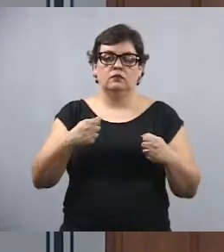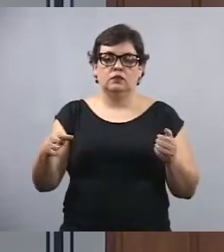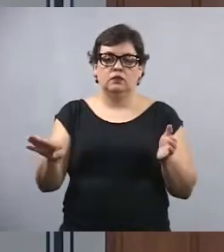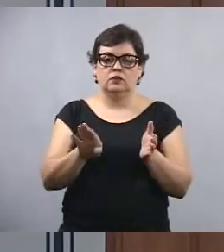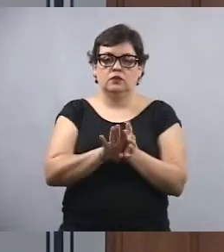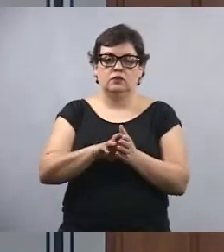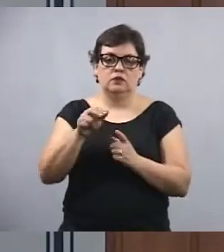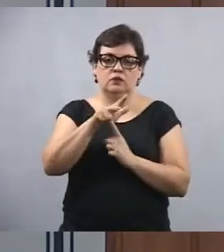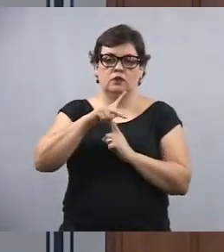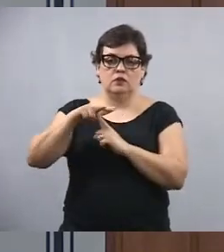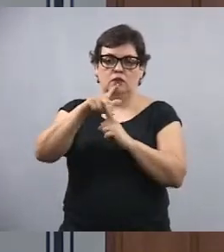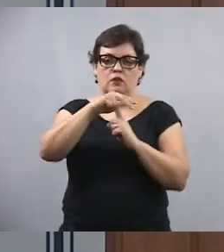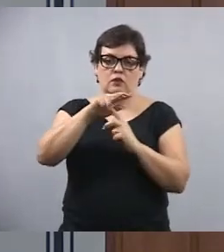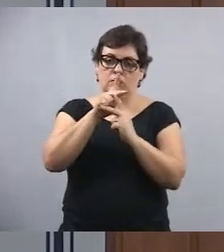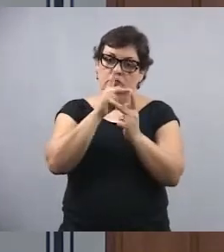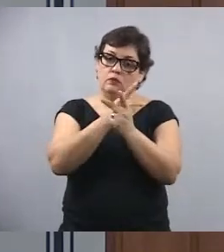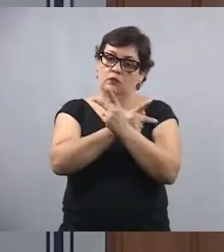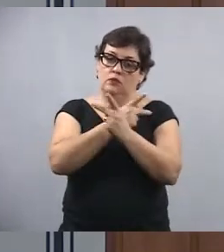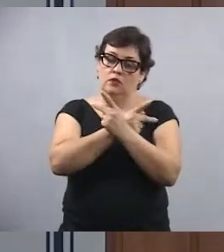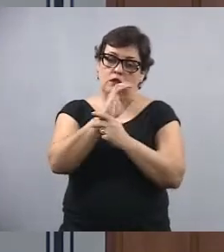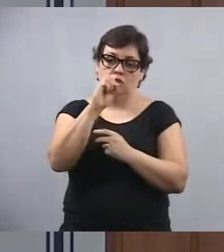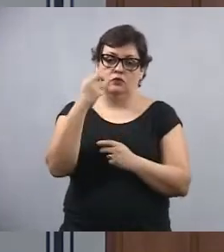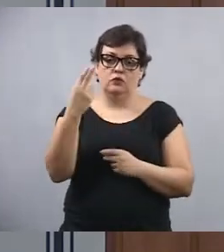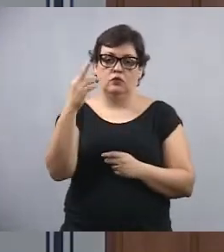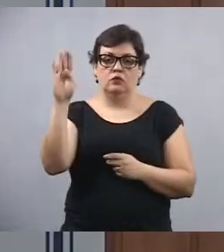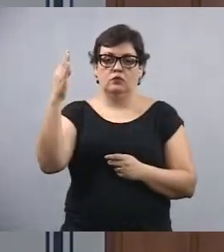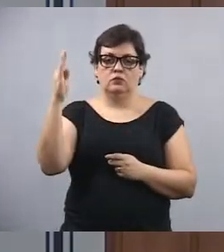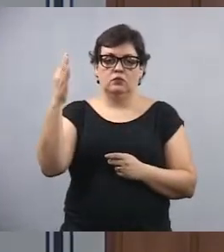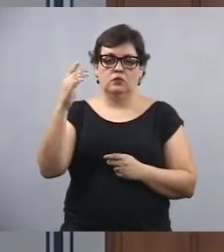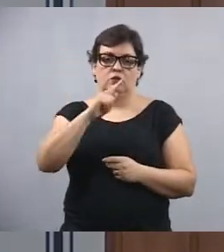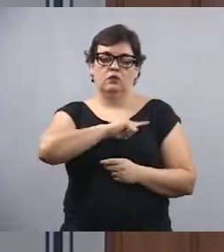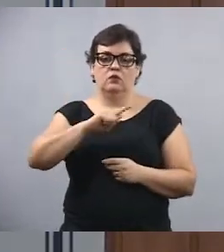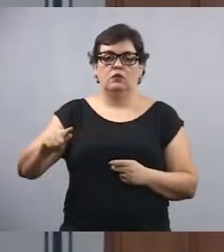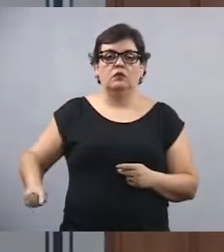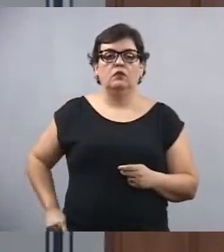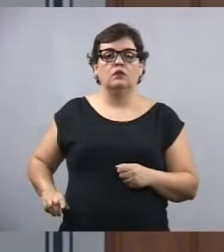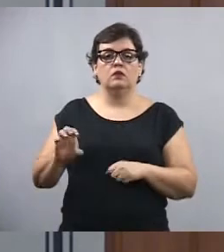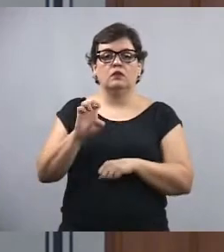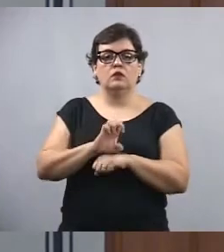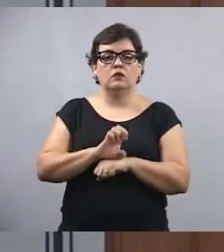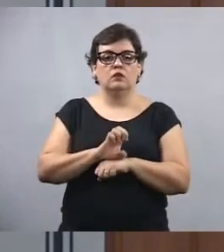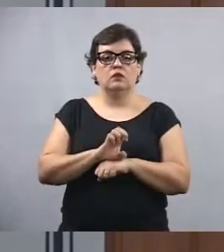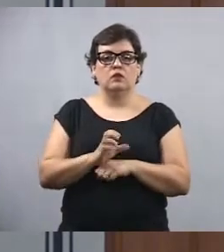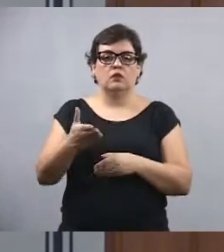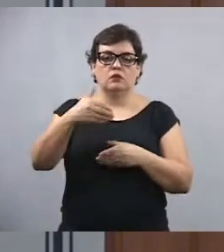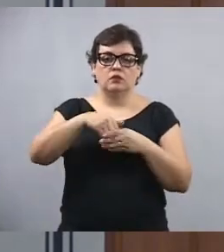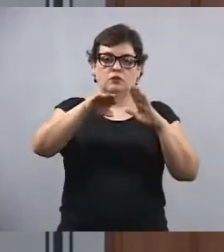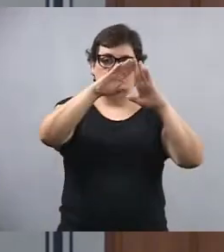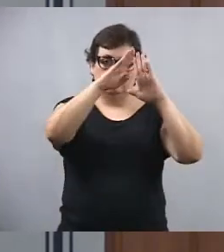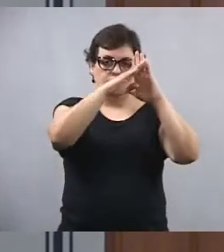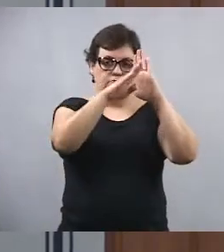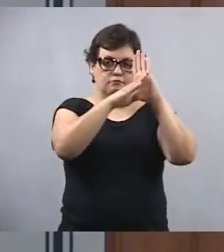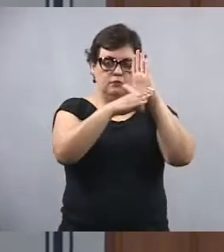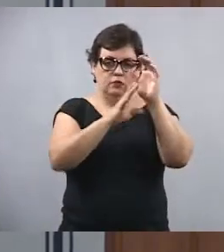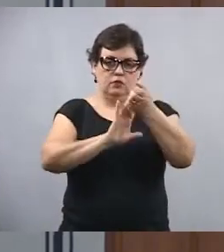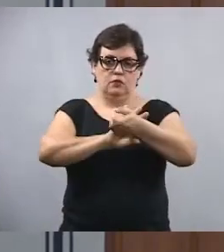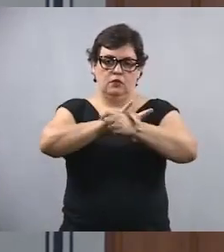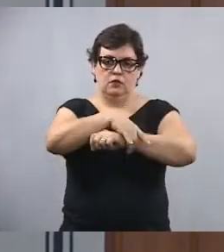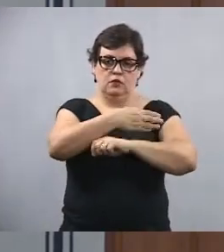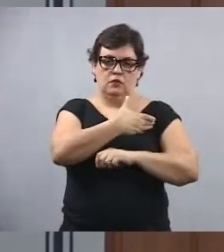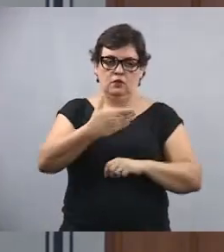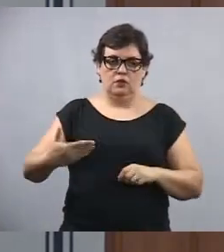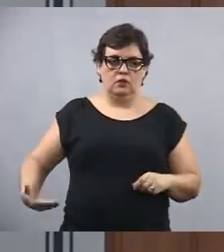ou de Bauru. E o governador do Estado, dentro do seu programa de segurança pública,